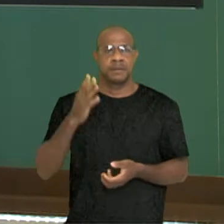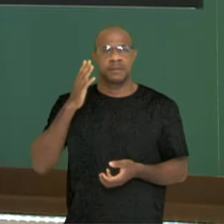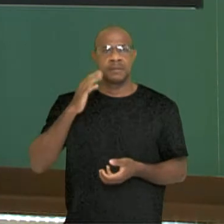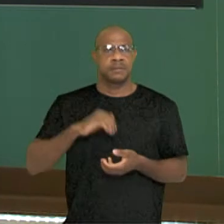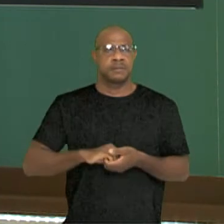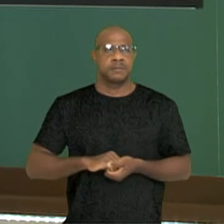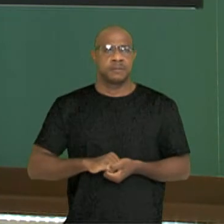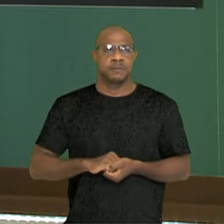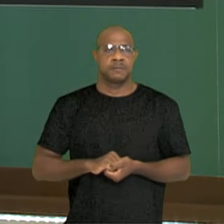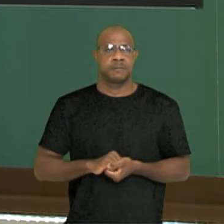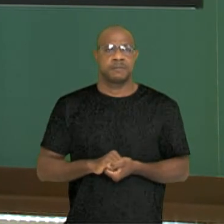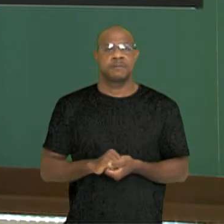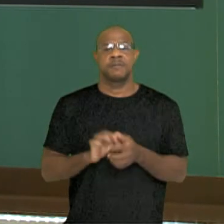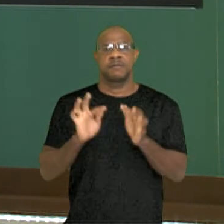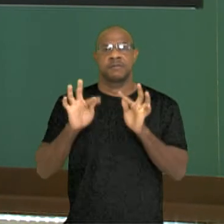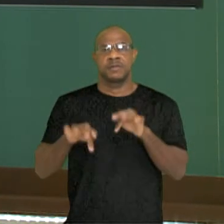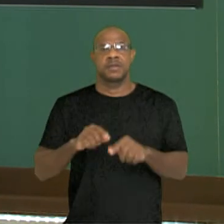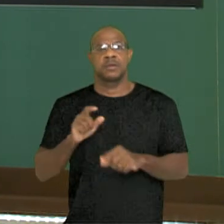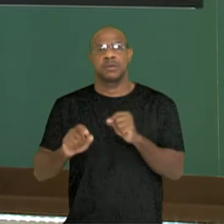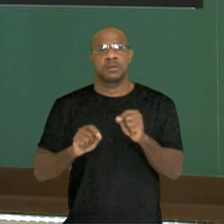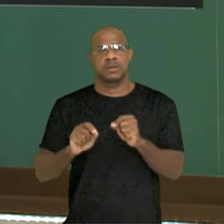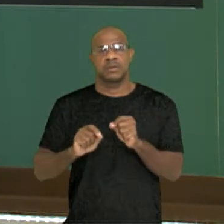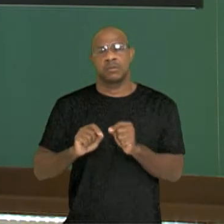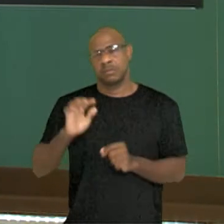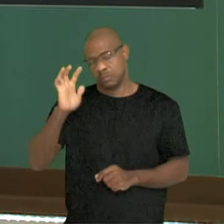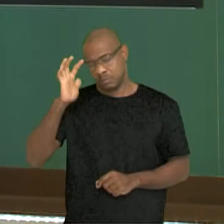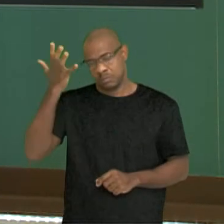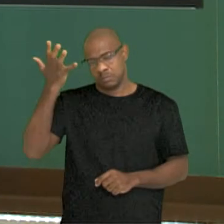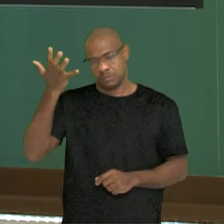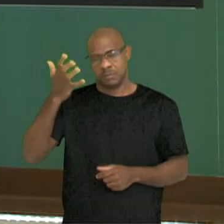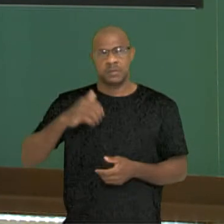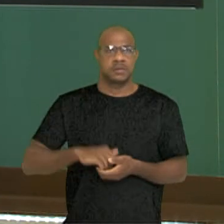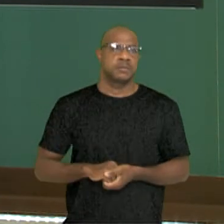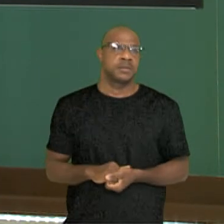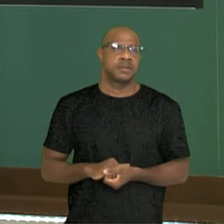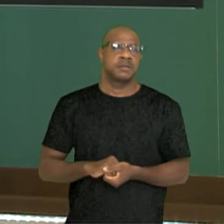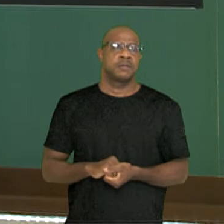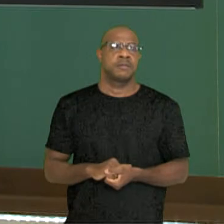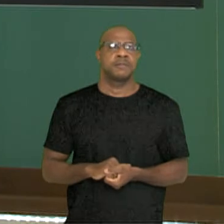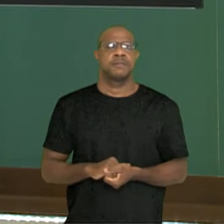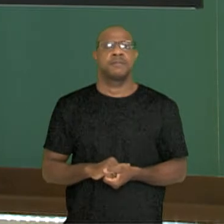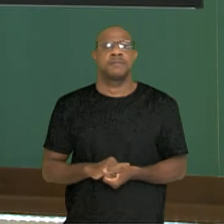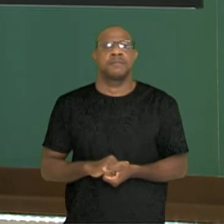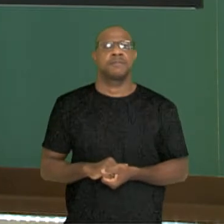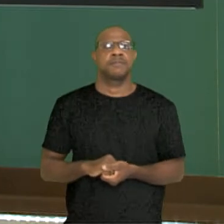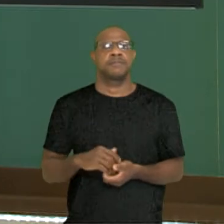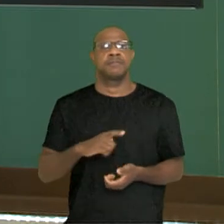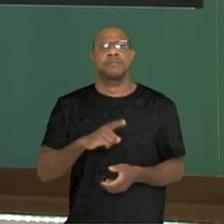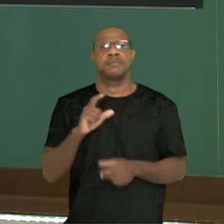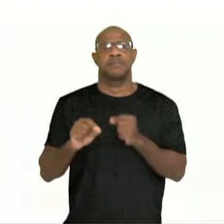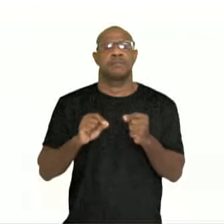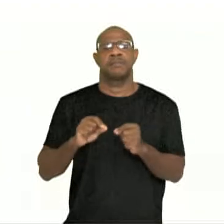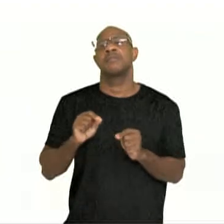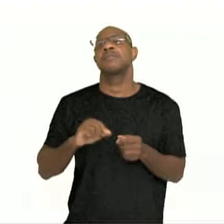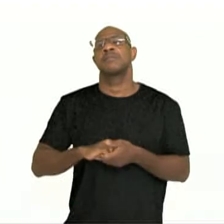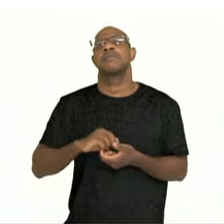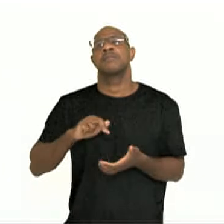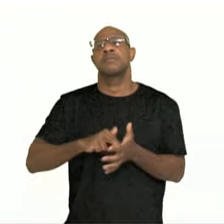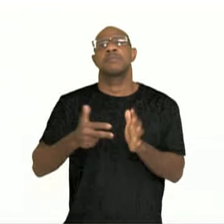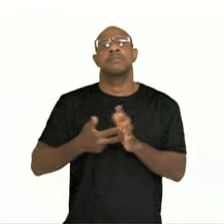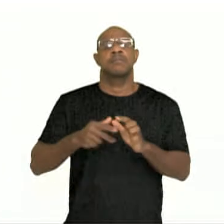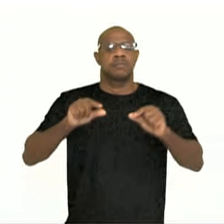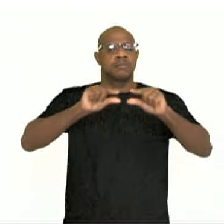terminar com uma situação tensa. E, por último, temos aqui algumas